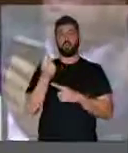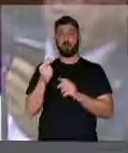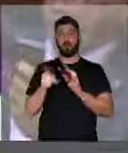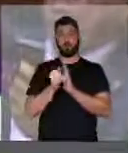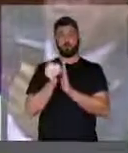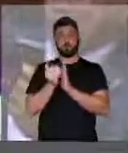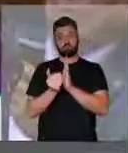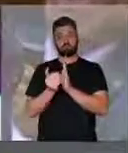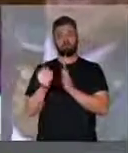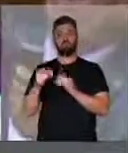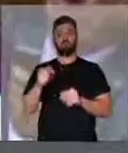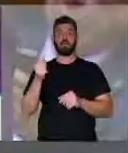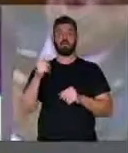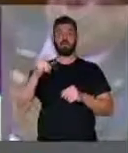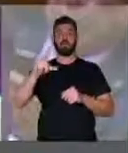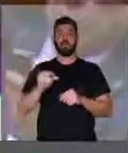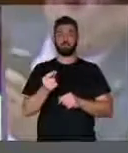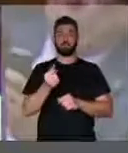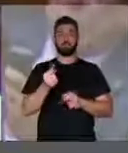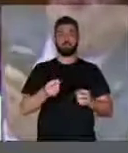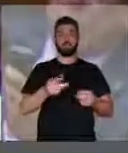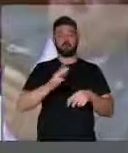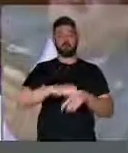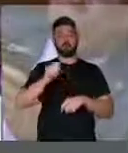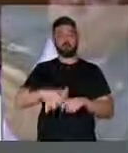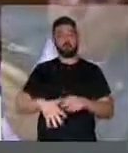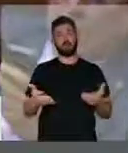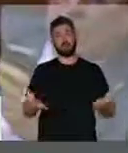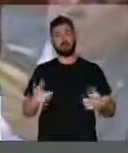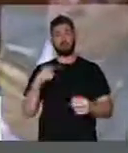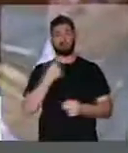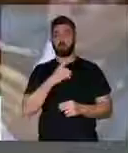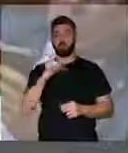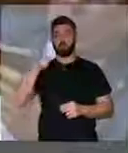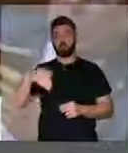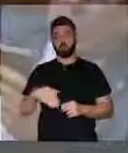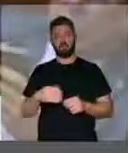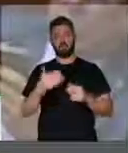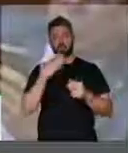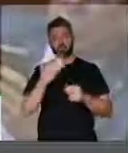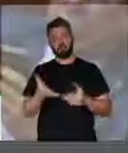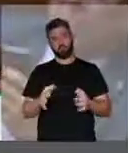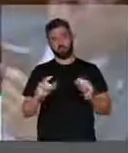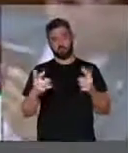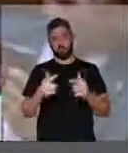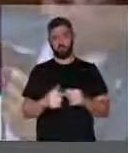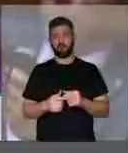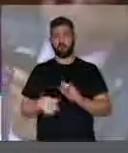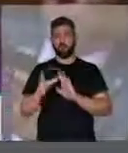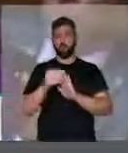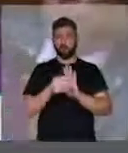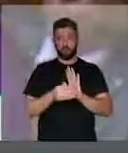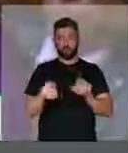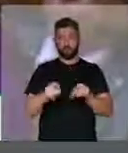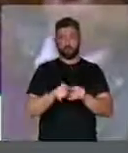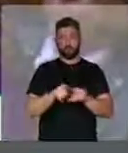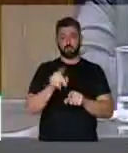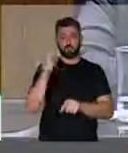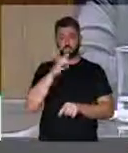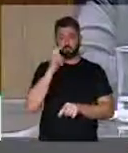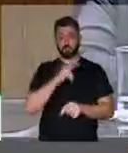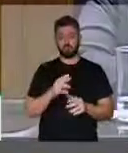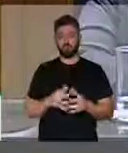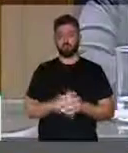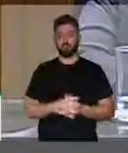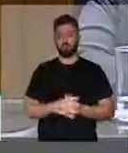valores para que o pão possa diminuir o valor. Portanto, Democratas, é favorável à matéria, ao mérito e à urgência.